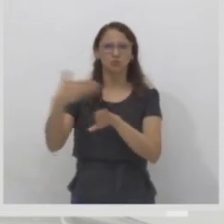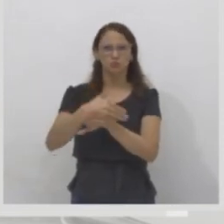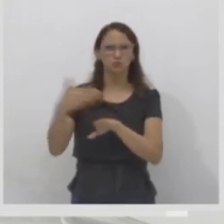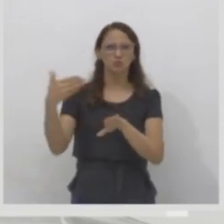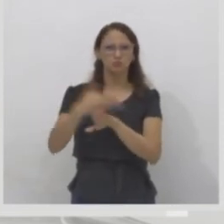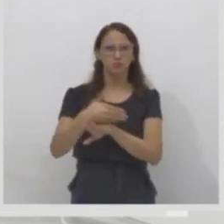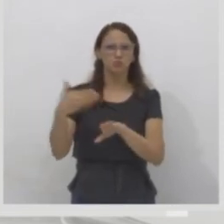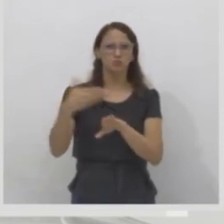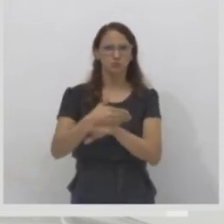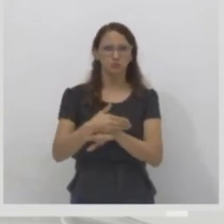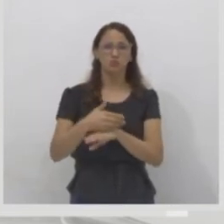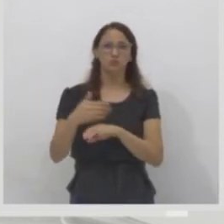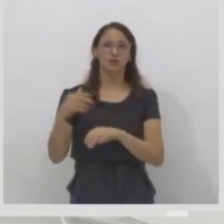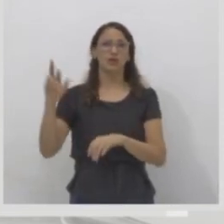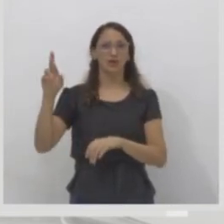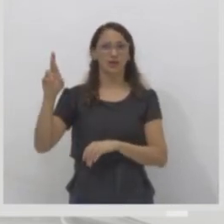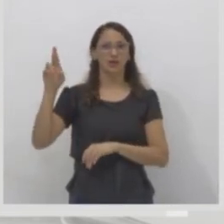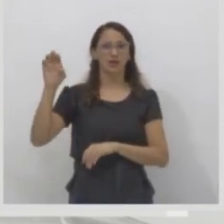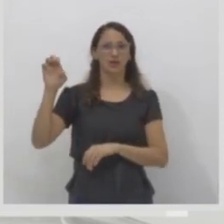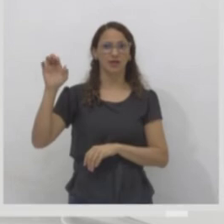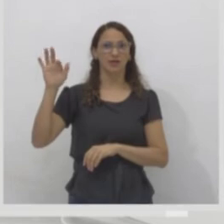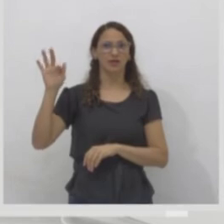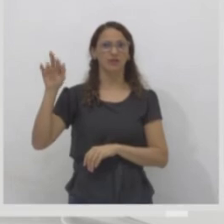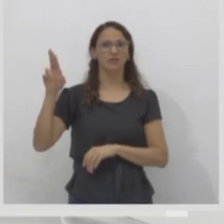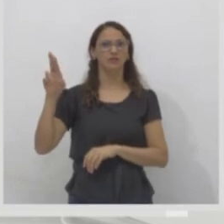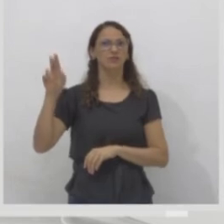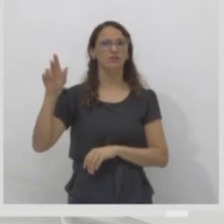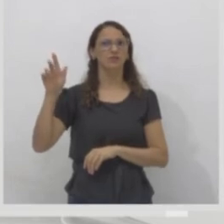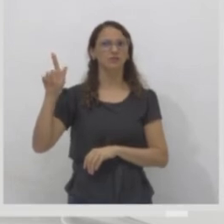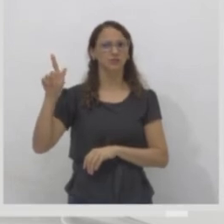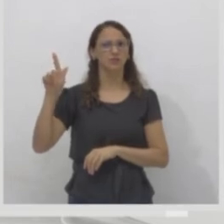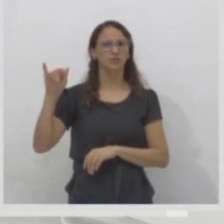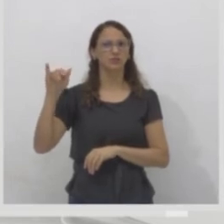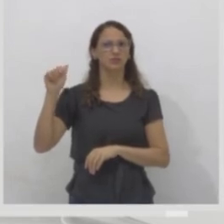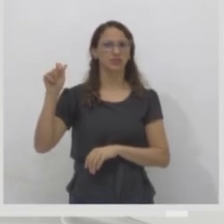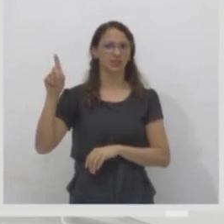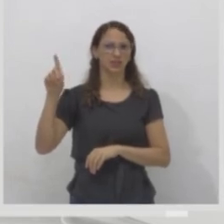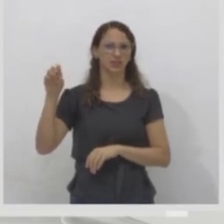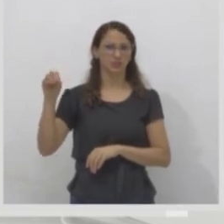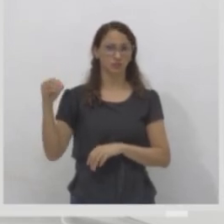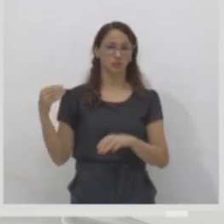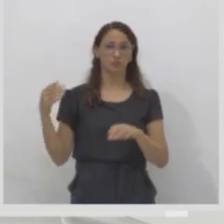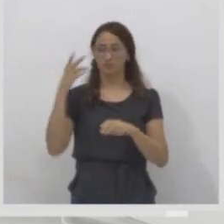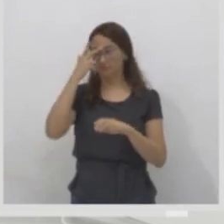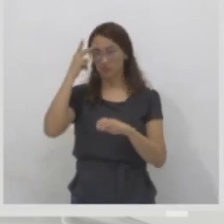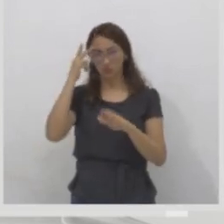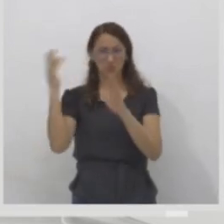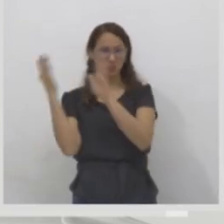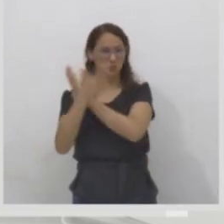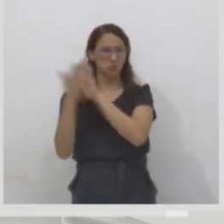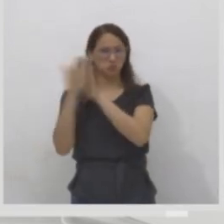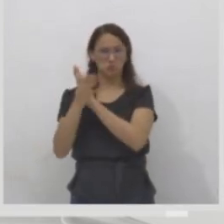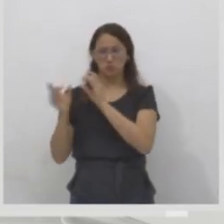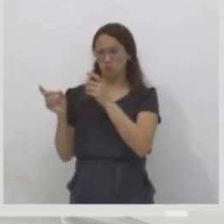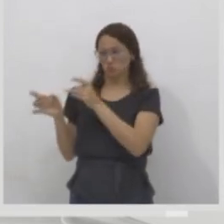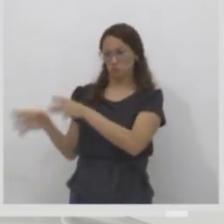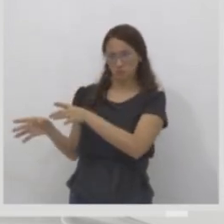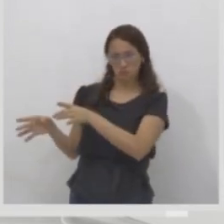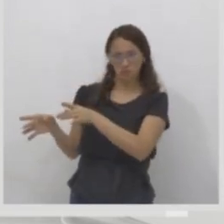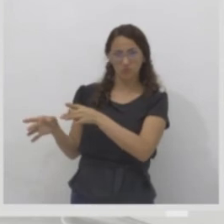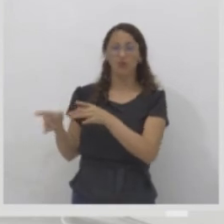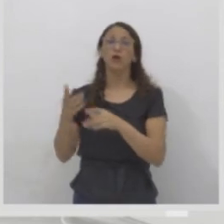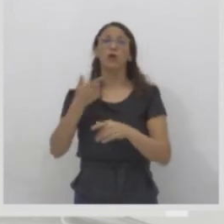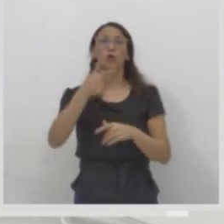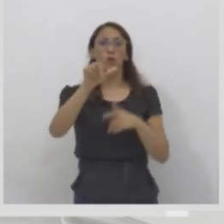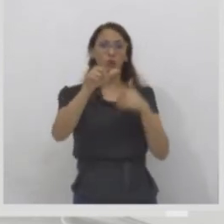fogem deles e os países que mais recebem refugiados no mundo. Olha só, o título